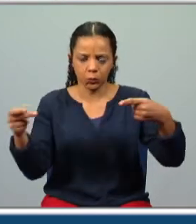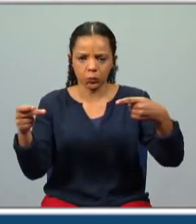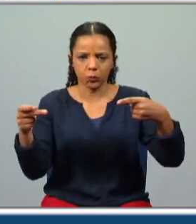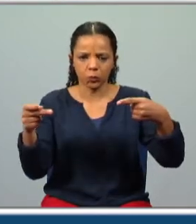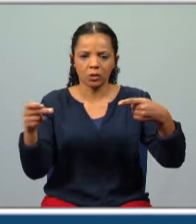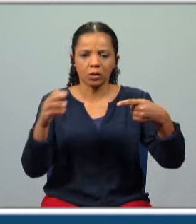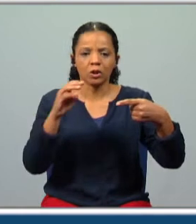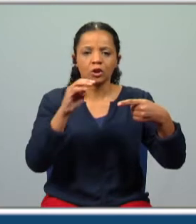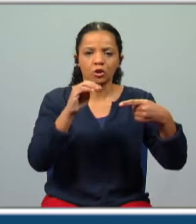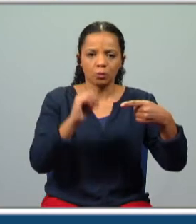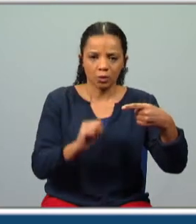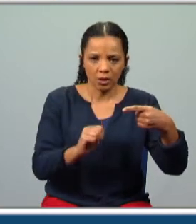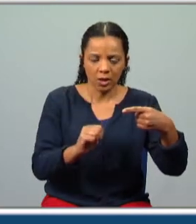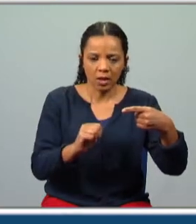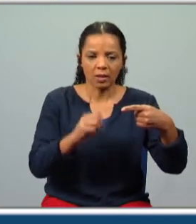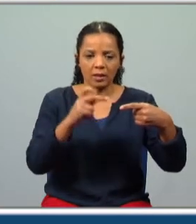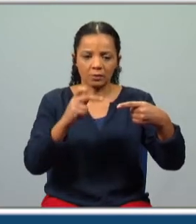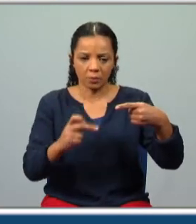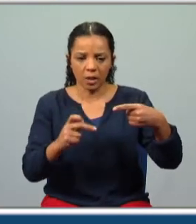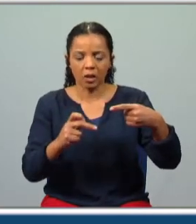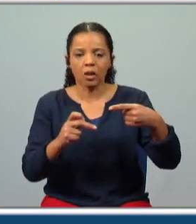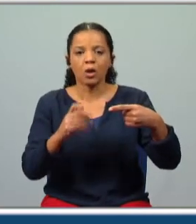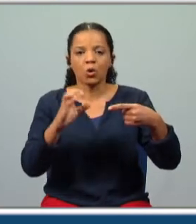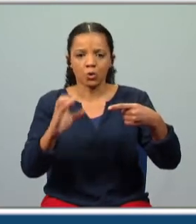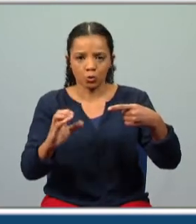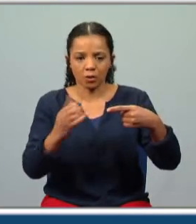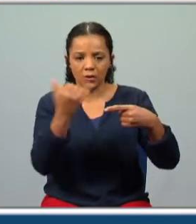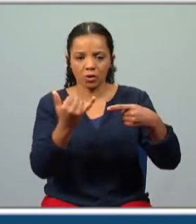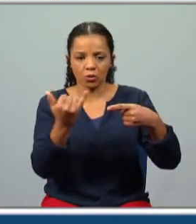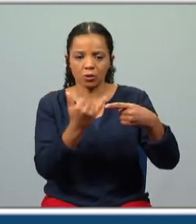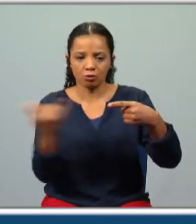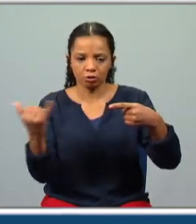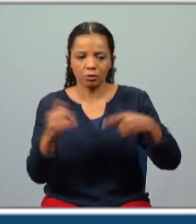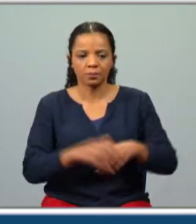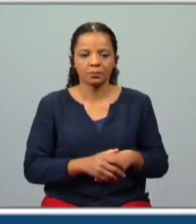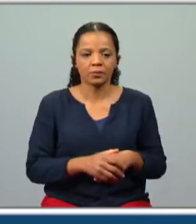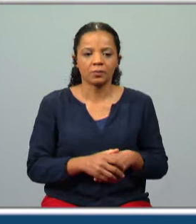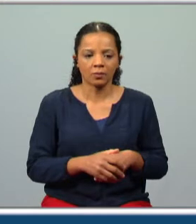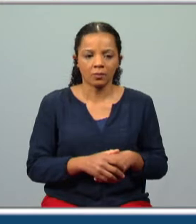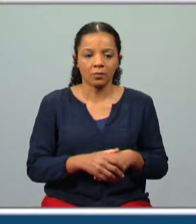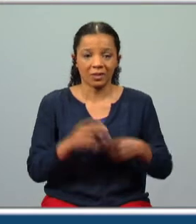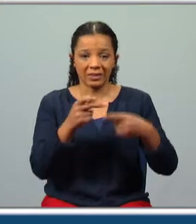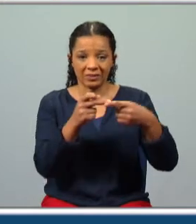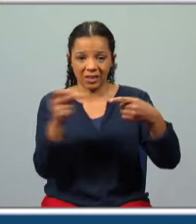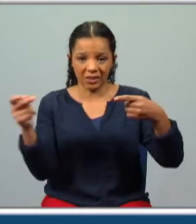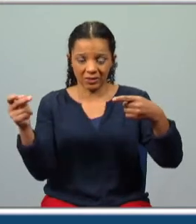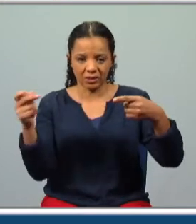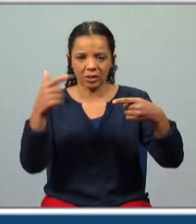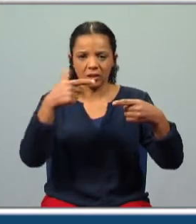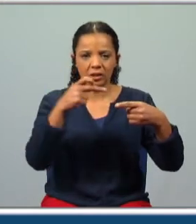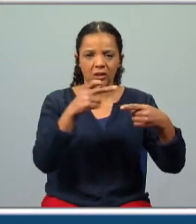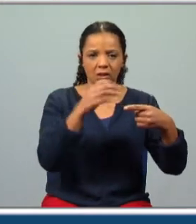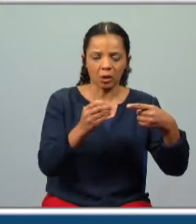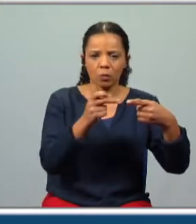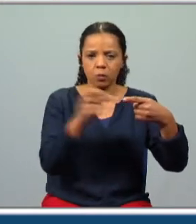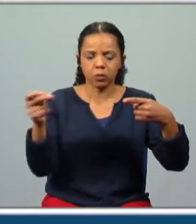adverbial consecutiva presente no segundo verso. Exatamente. Repara, tão temerosa, vinha e carregada,